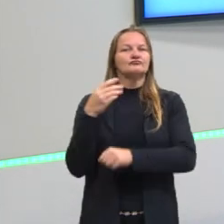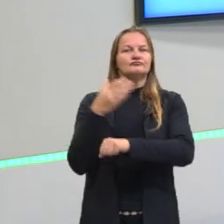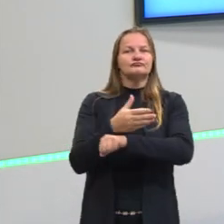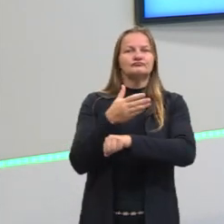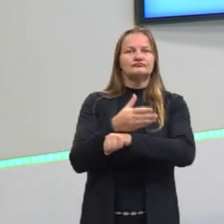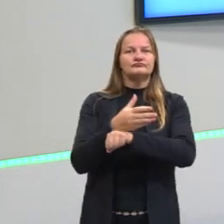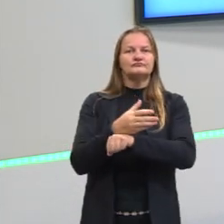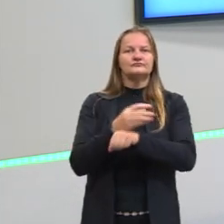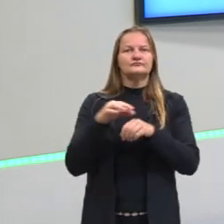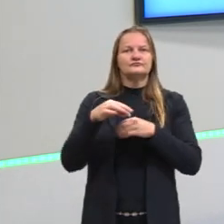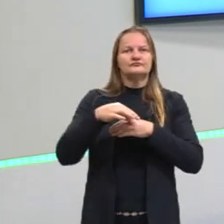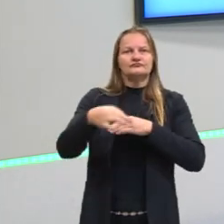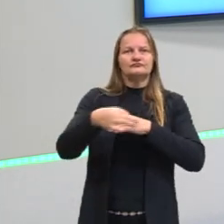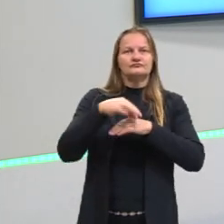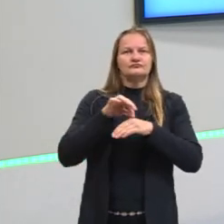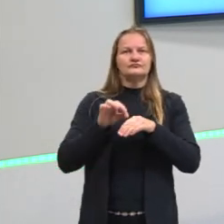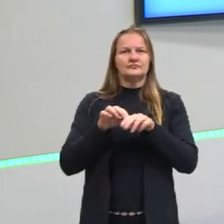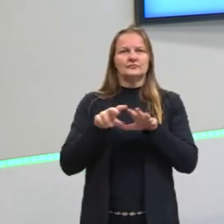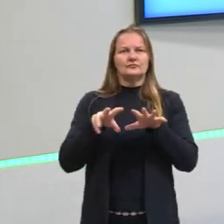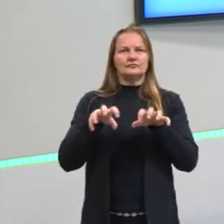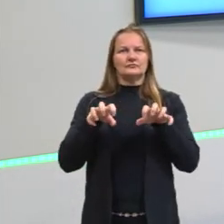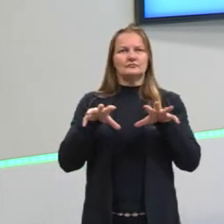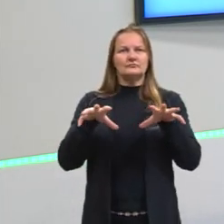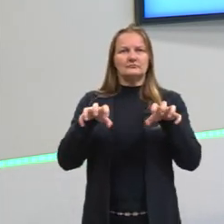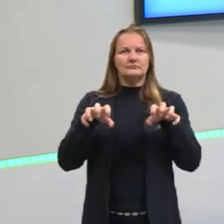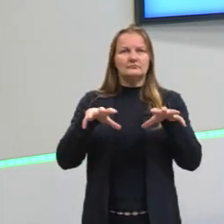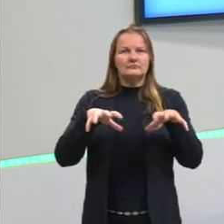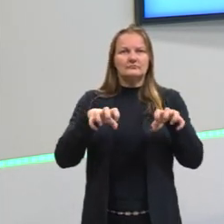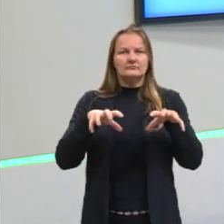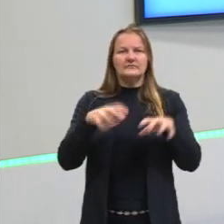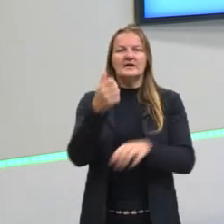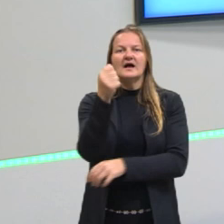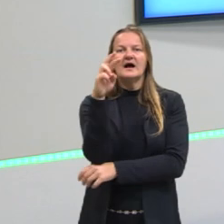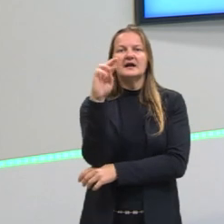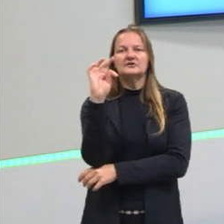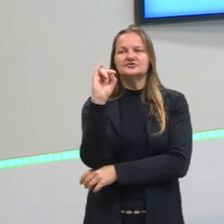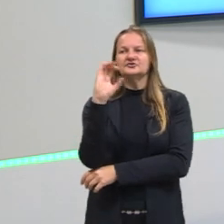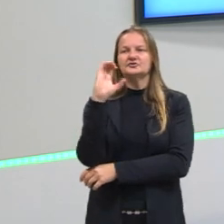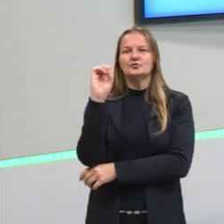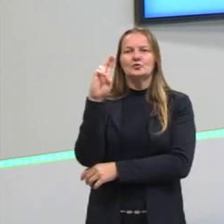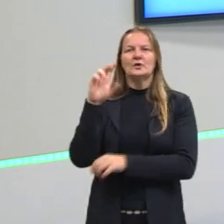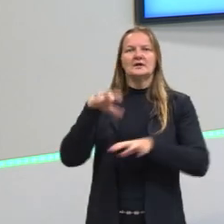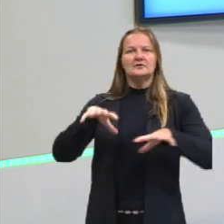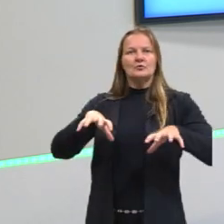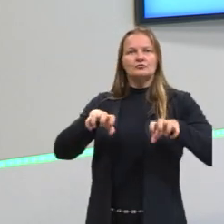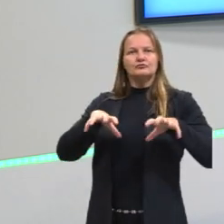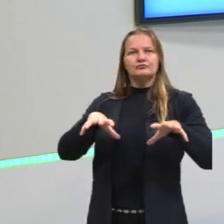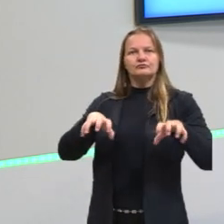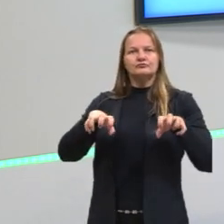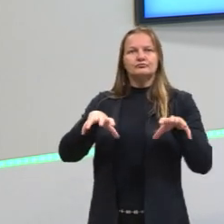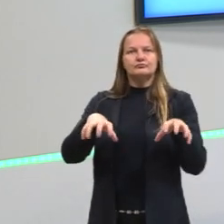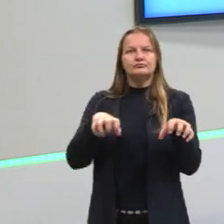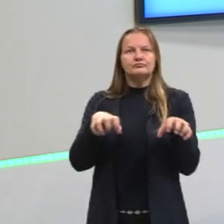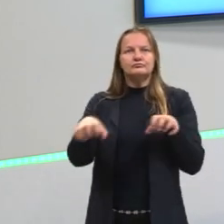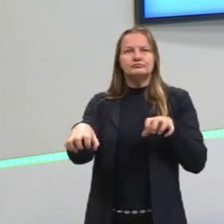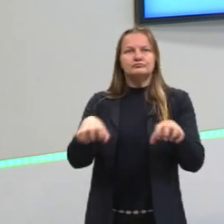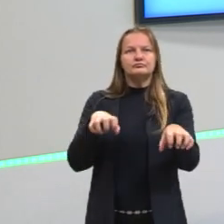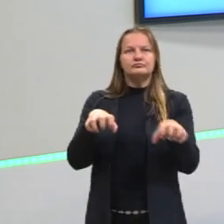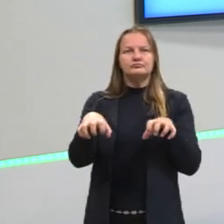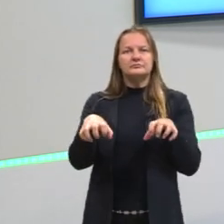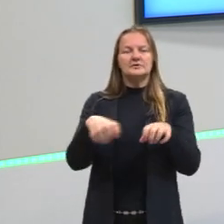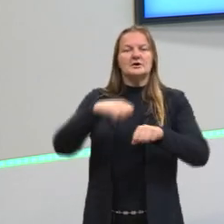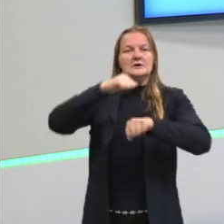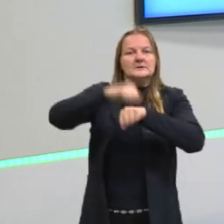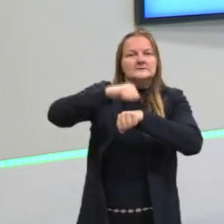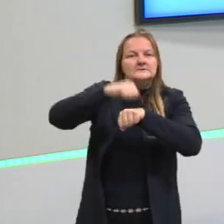apêndices articulados, que se articulam, e um exoesqueleto rígido.